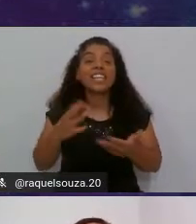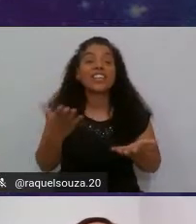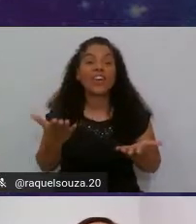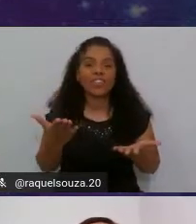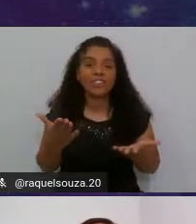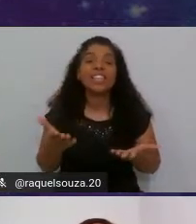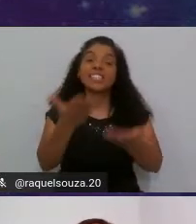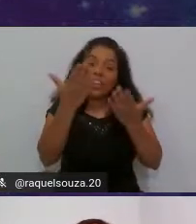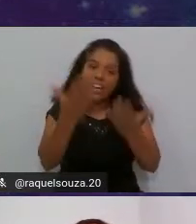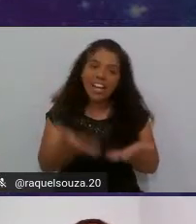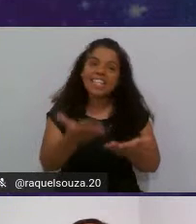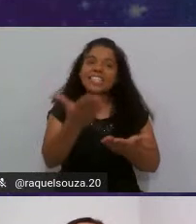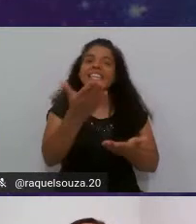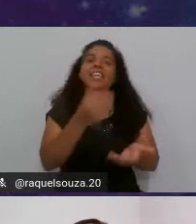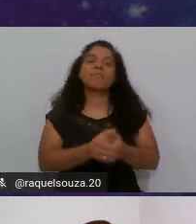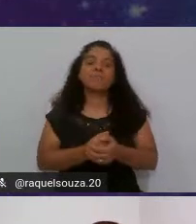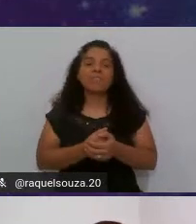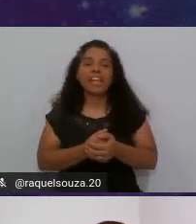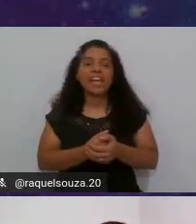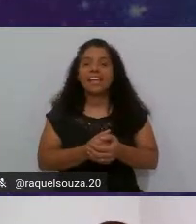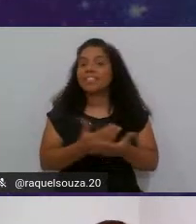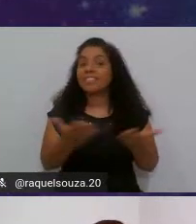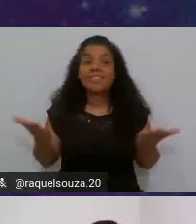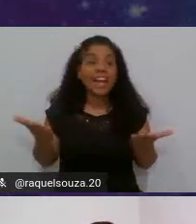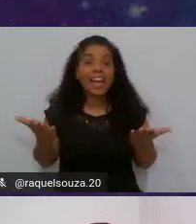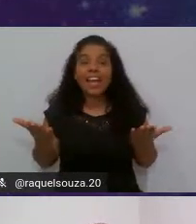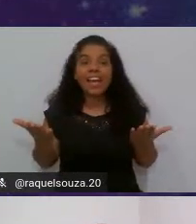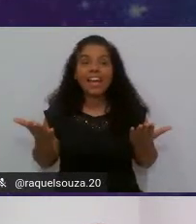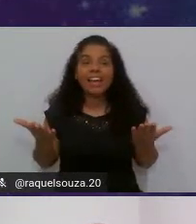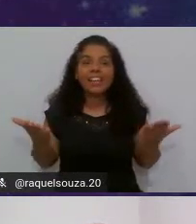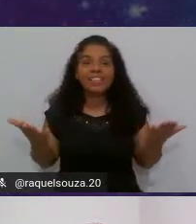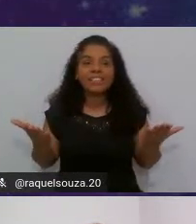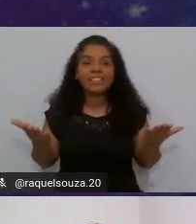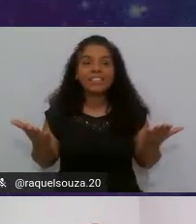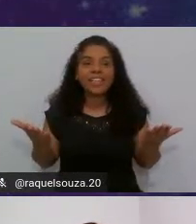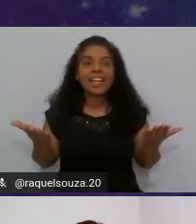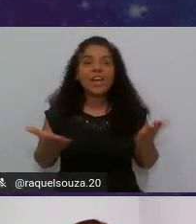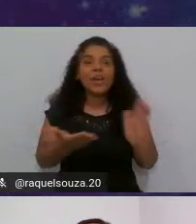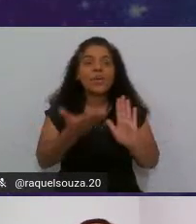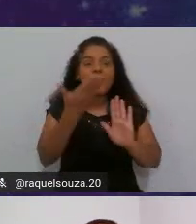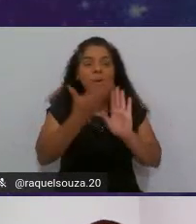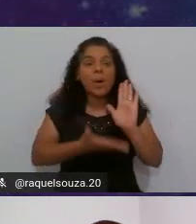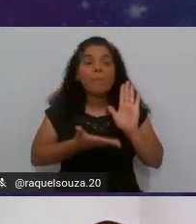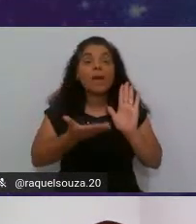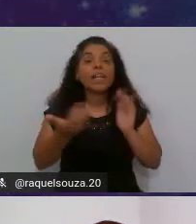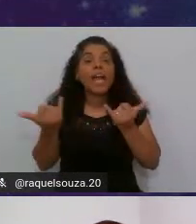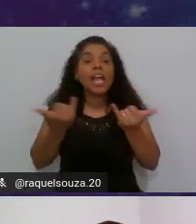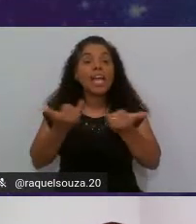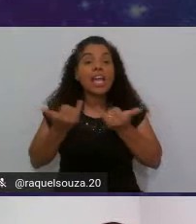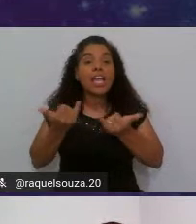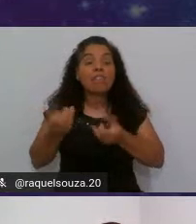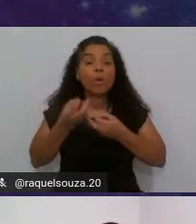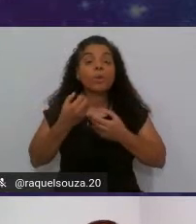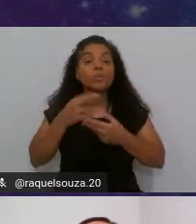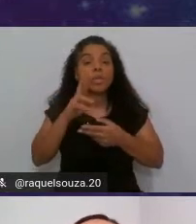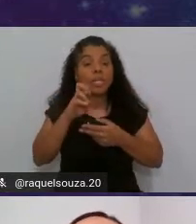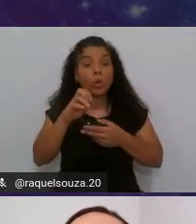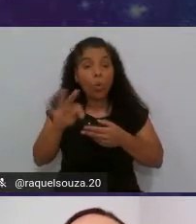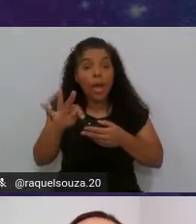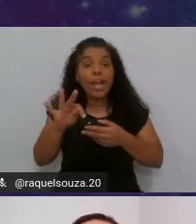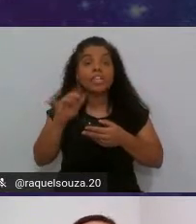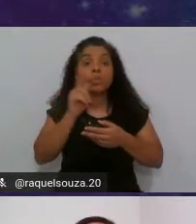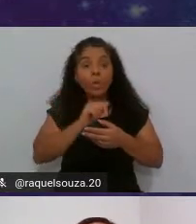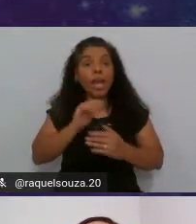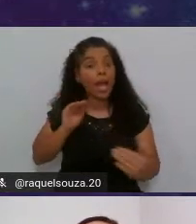isso aqui é nada mais nada menos do que é uma informação de que a nossa request ela se